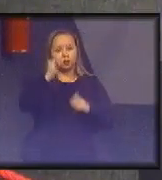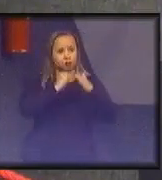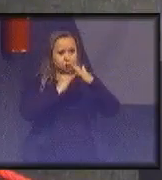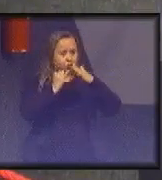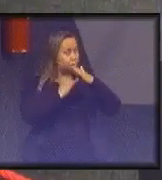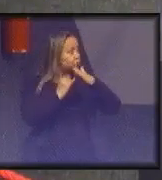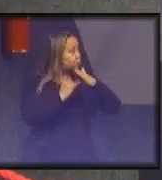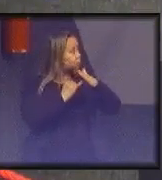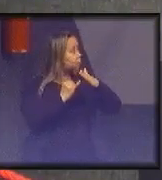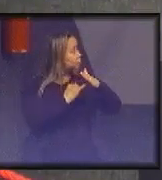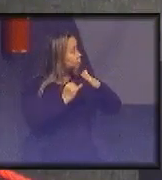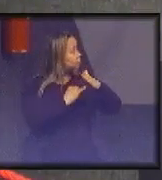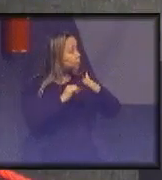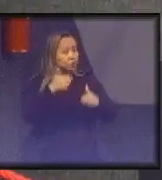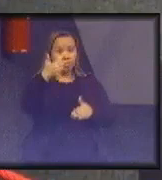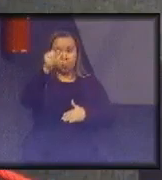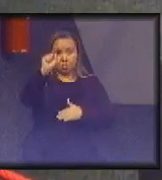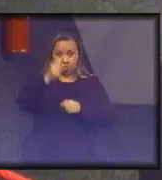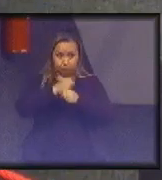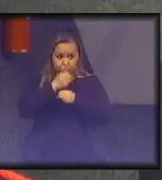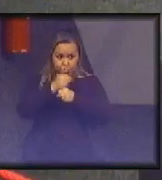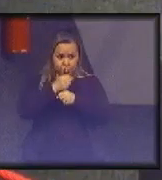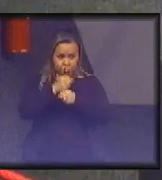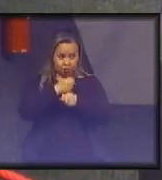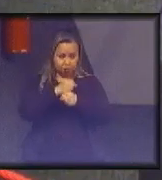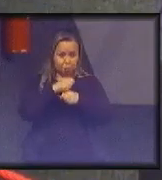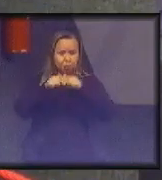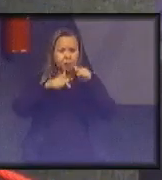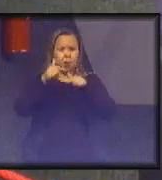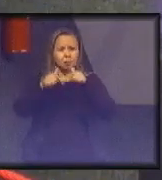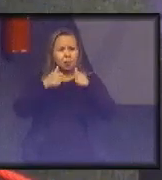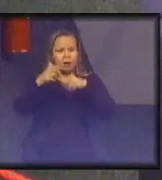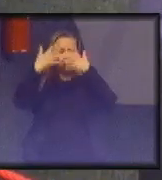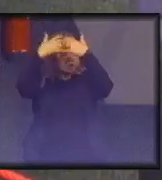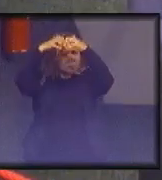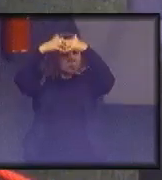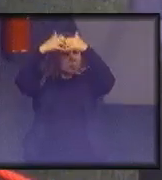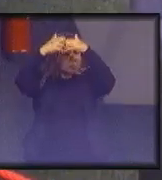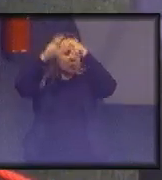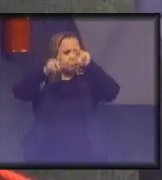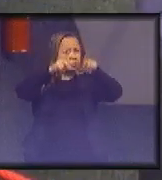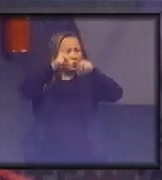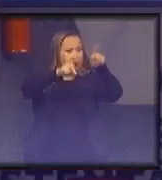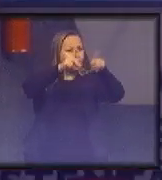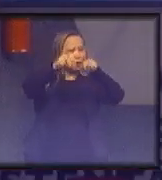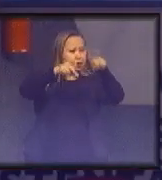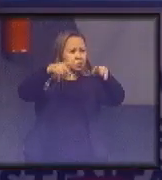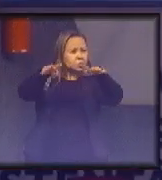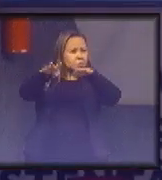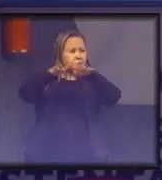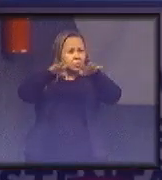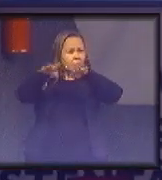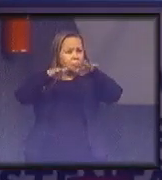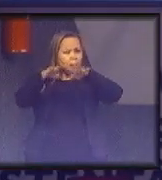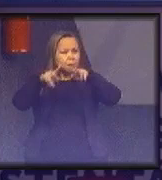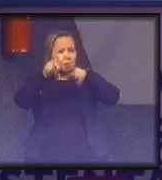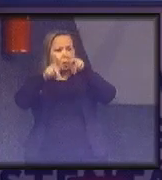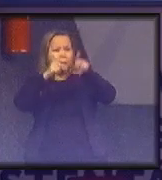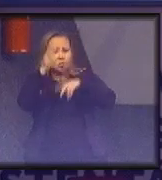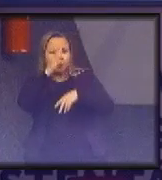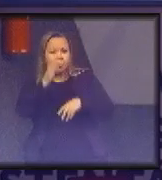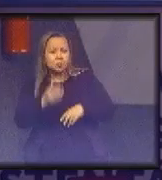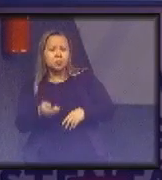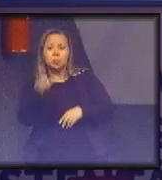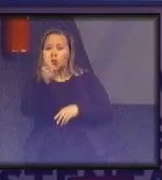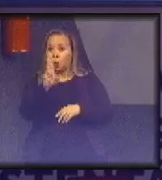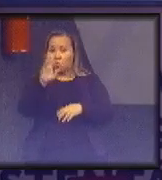18 anos para trabalhar e conscientizar a população e mobilizar a população brasileira para um consumo